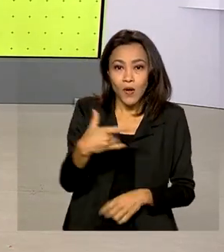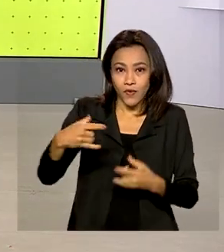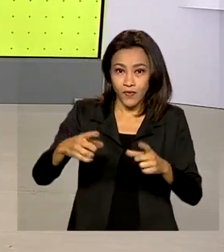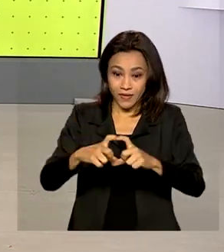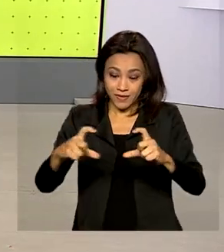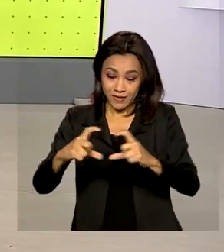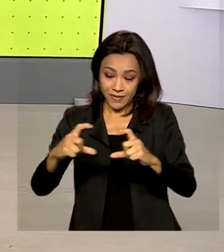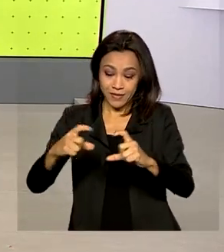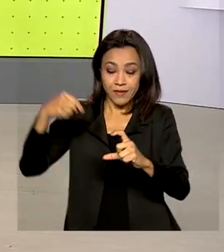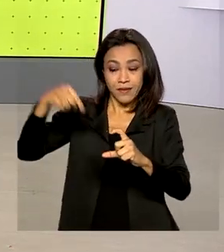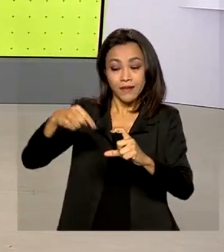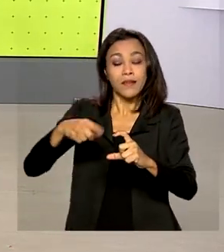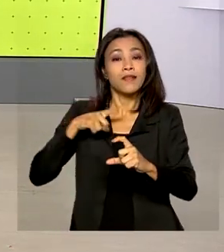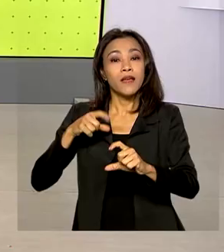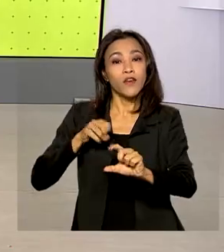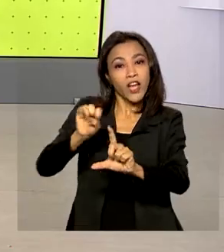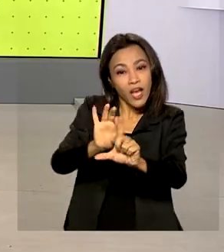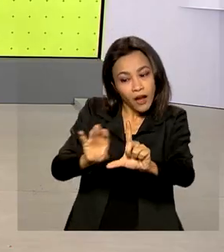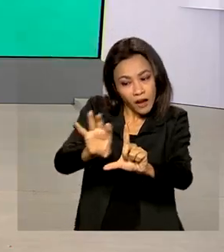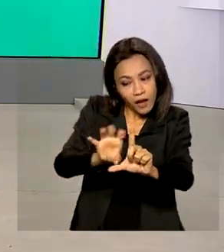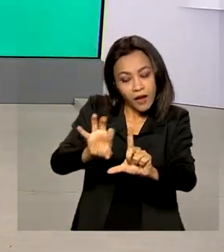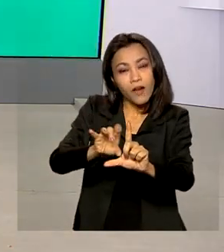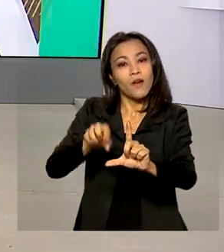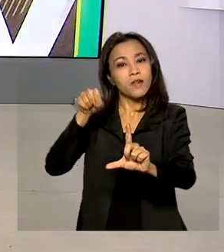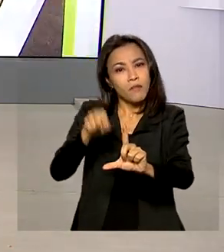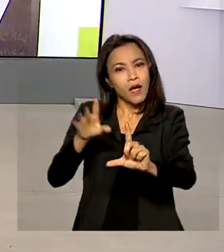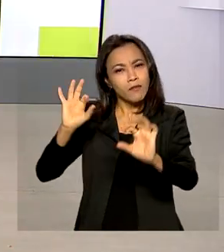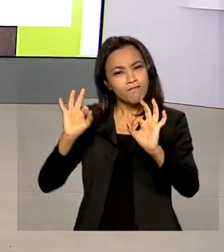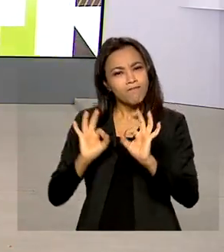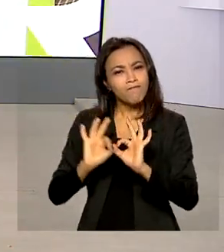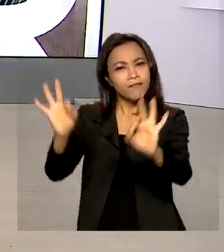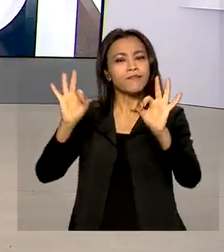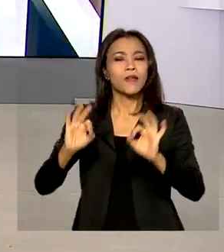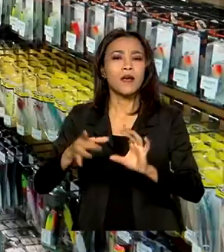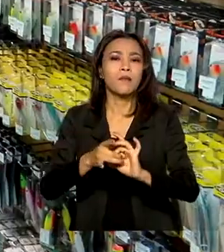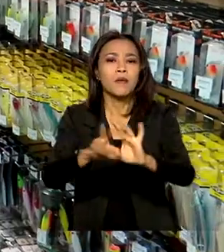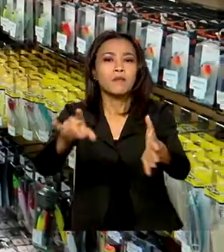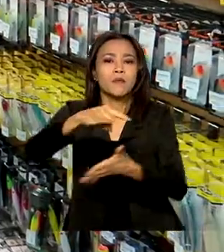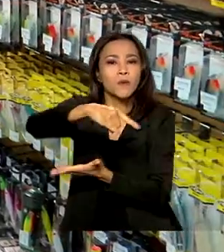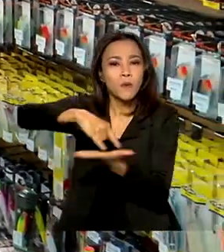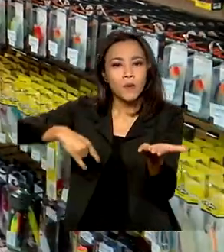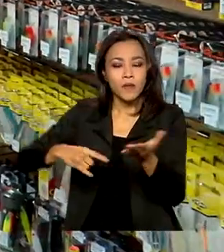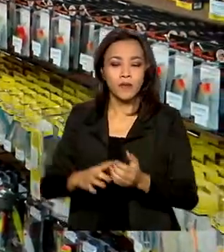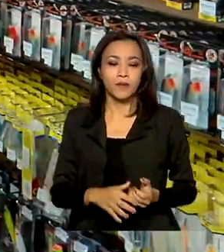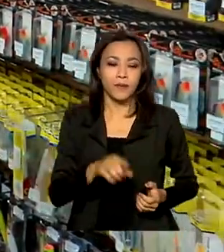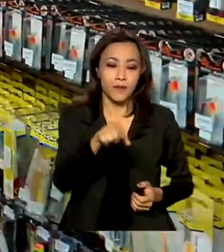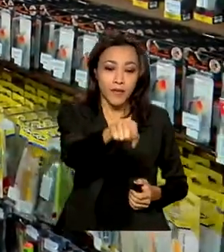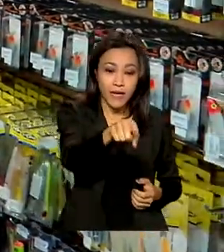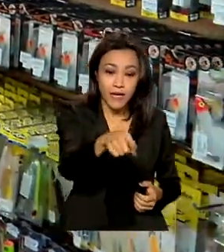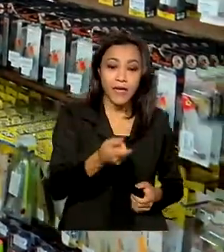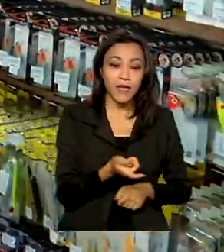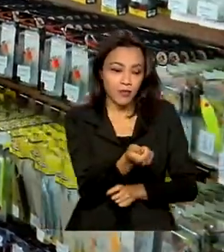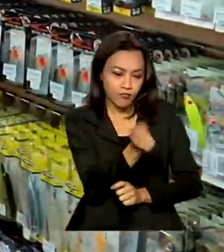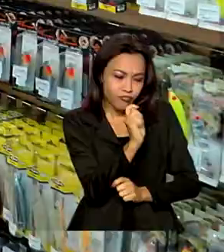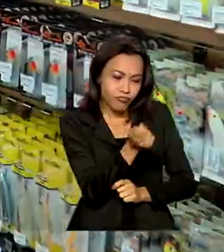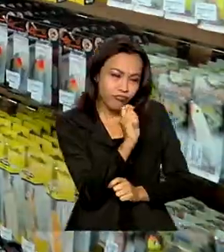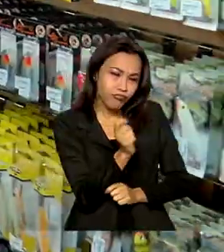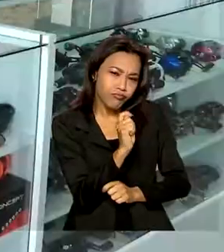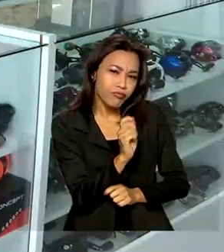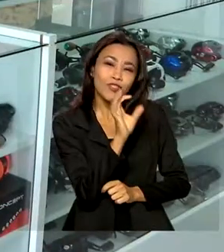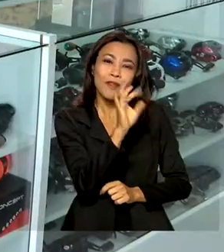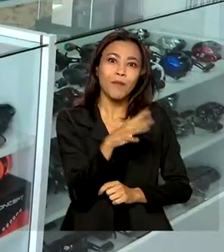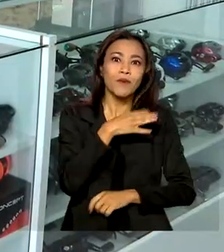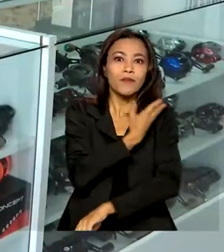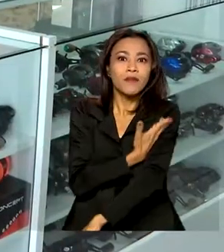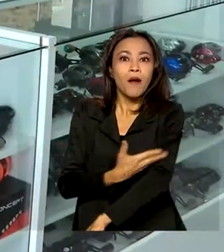QR Code dinâmico para confirmar a autenticidade das licenças. Um hobby que virou profissão. A paixão